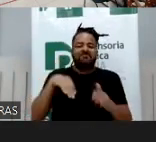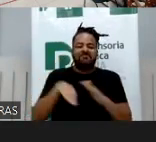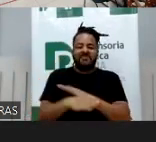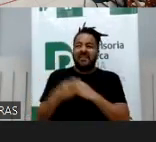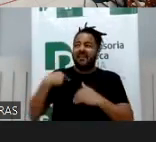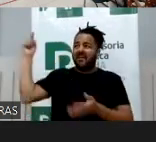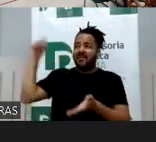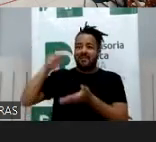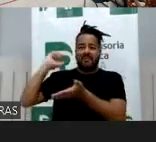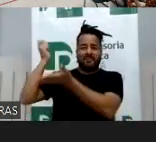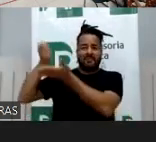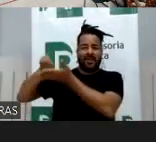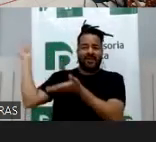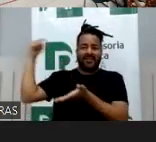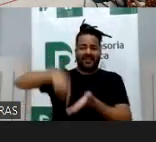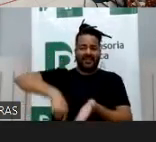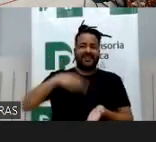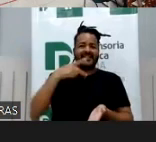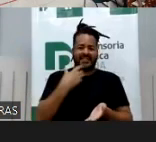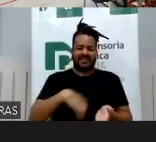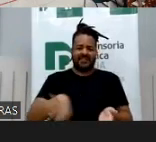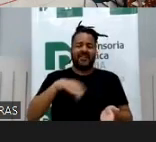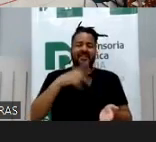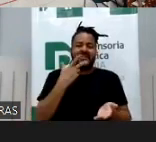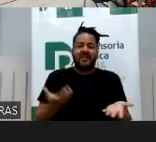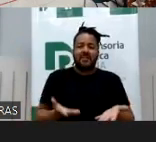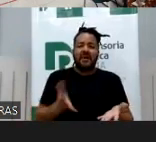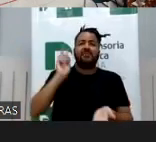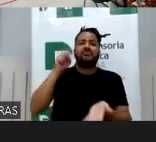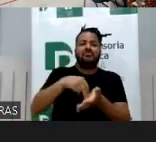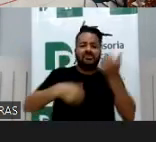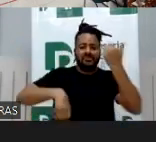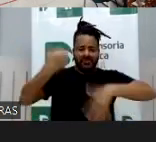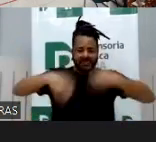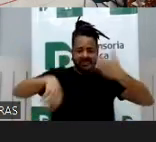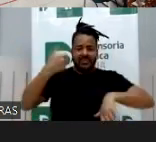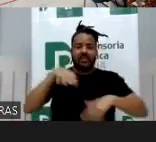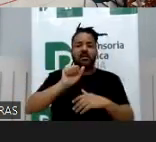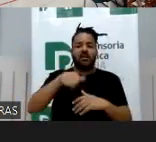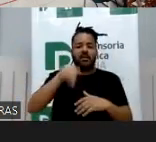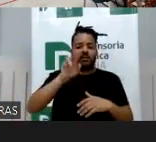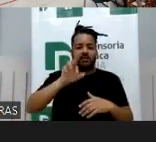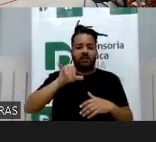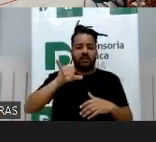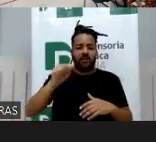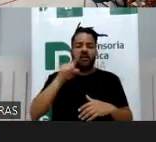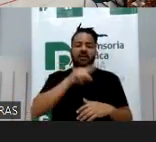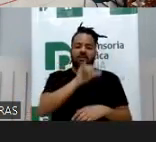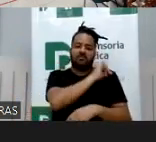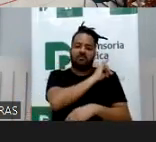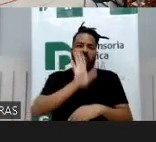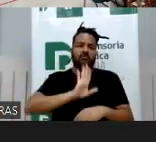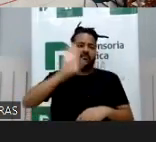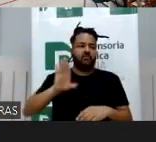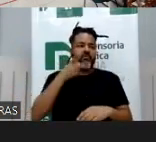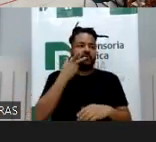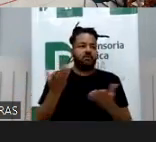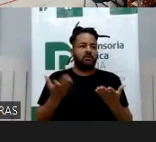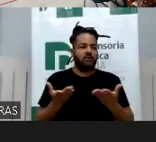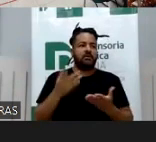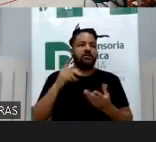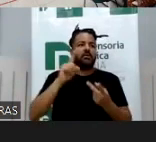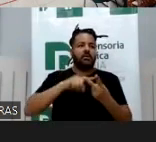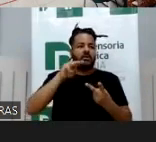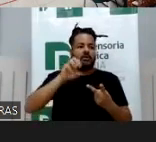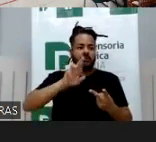passagem para Salvador falar para a gente. Andréa Pachá, desembargadora, brilhante carioca, autora de vários livros, Maria